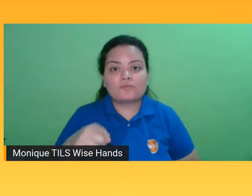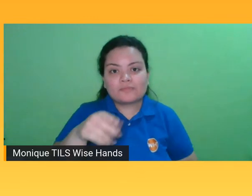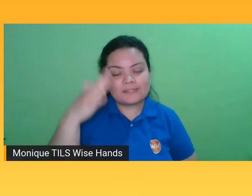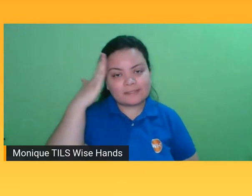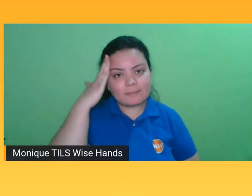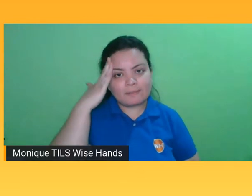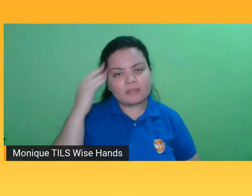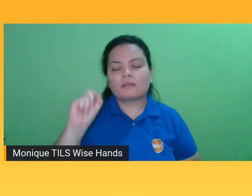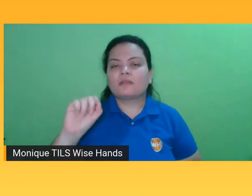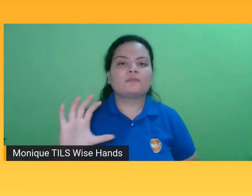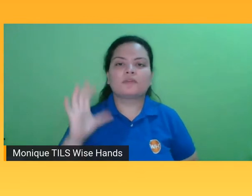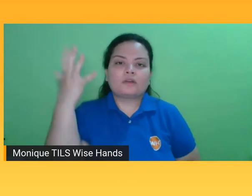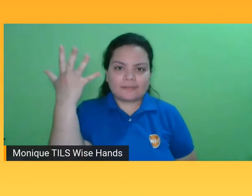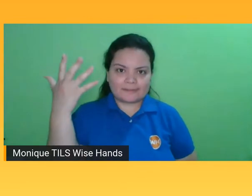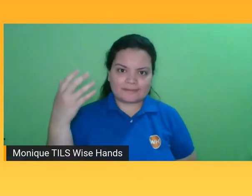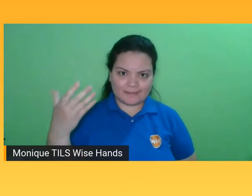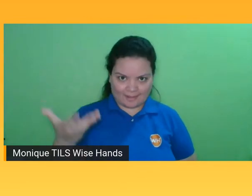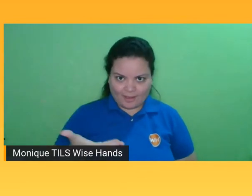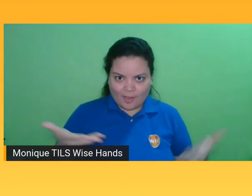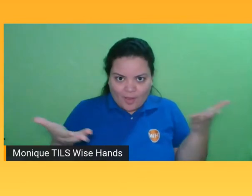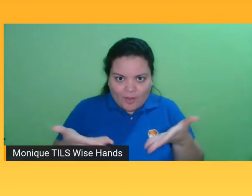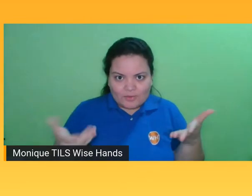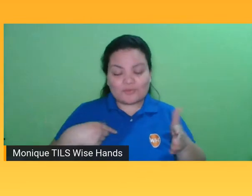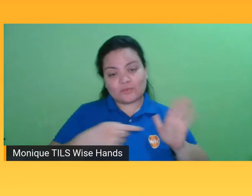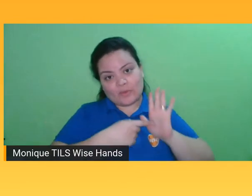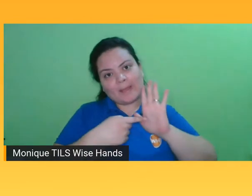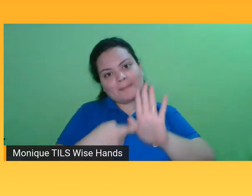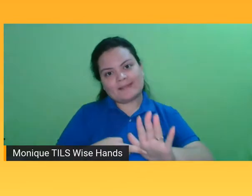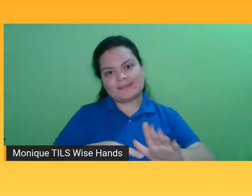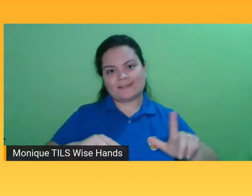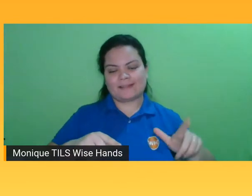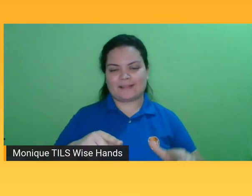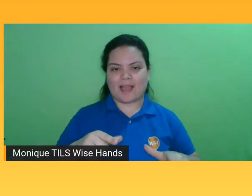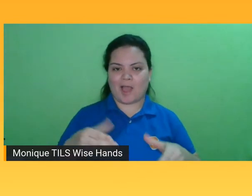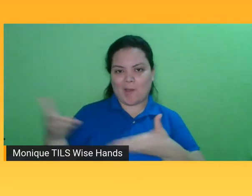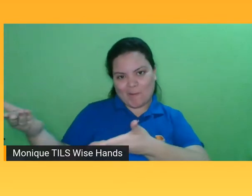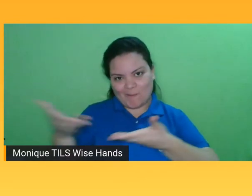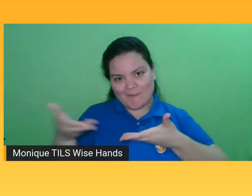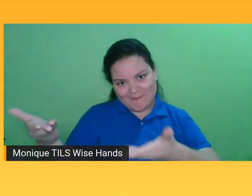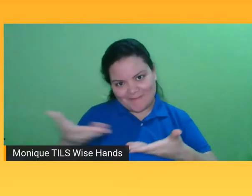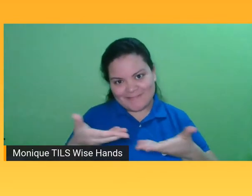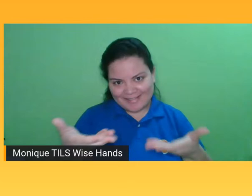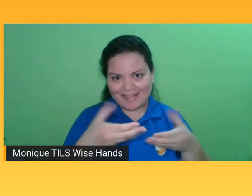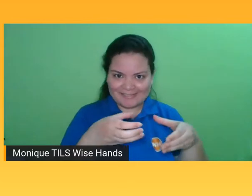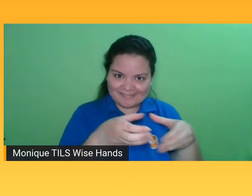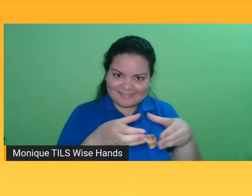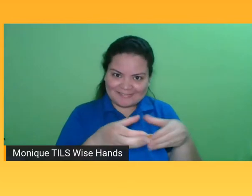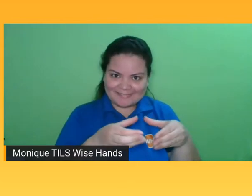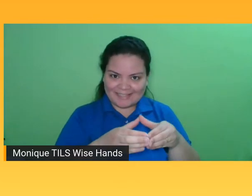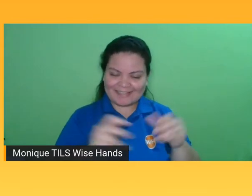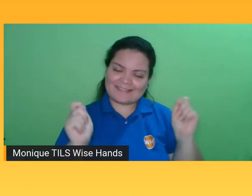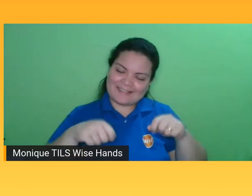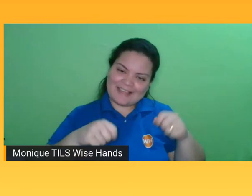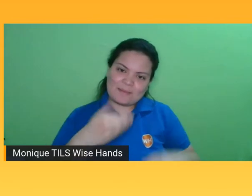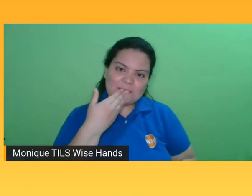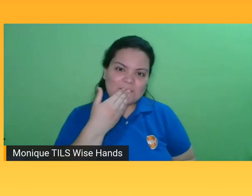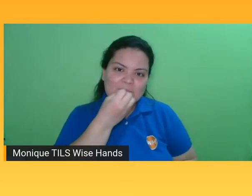encontro, eu vou apresentar os nossos convidados, eles vão ter um tempinho para dar um bom dia entre a minha